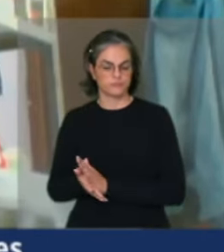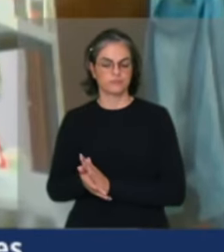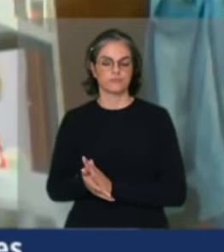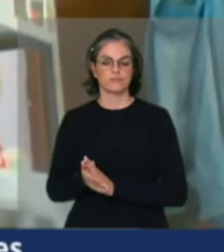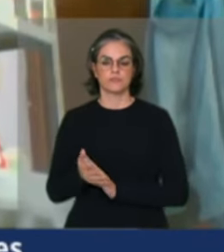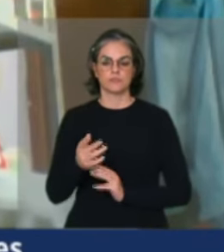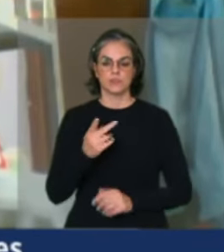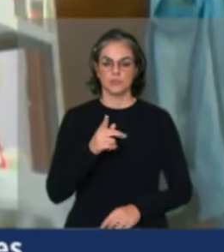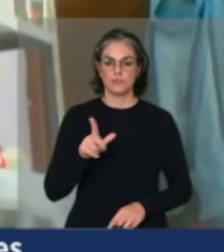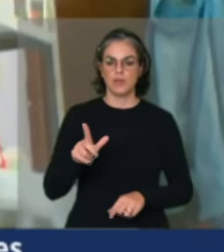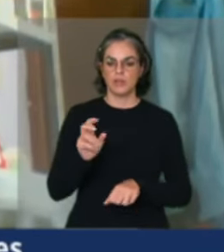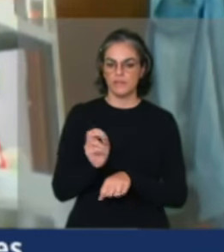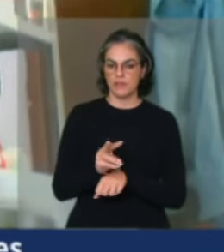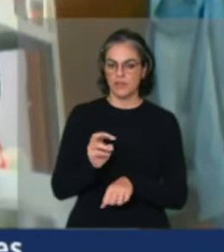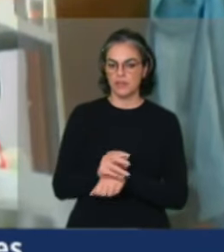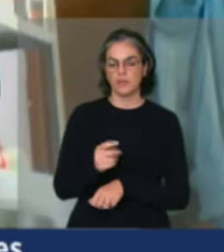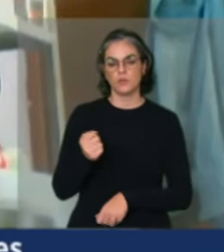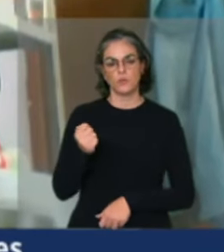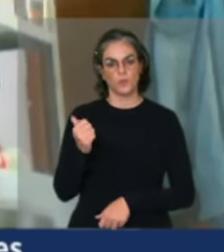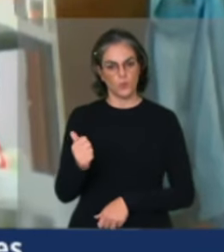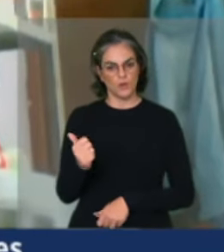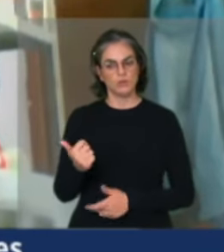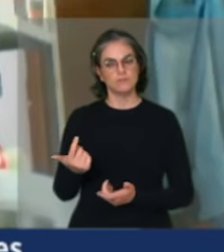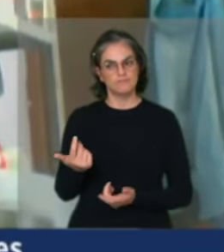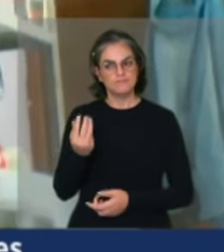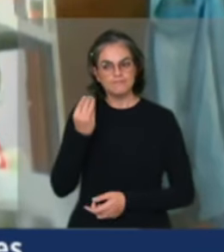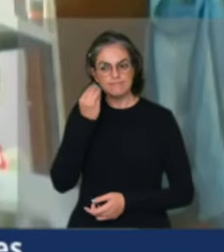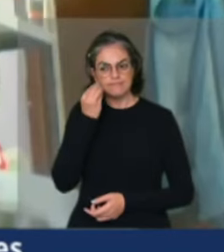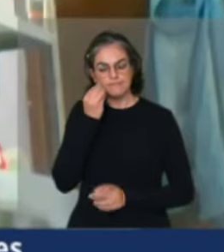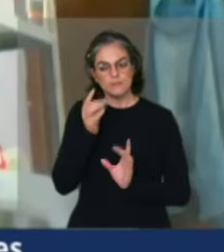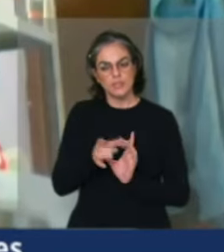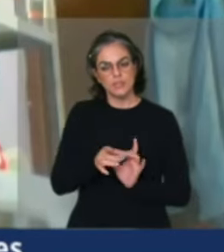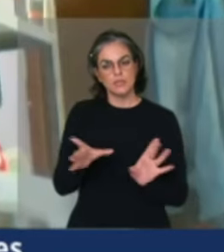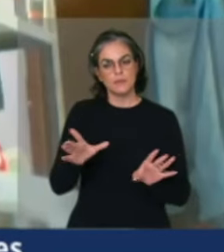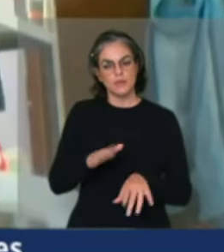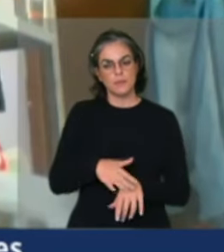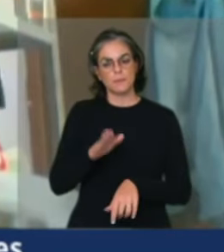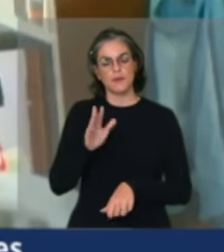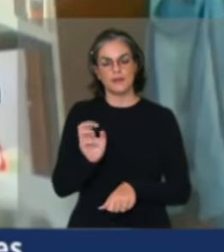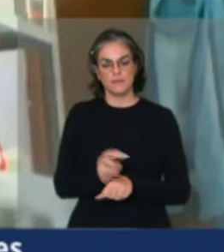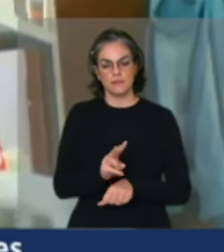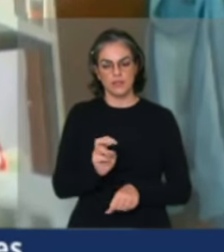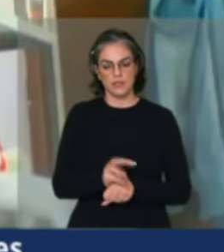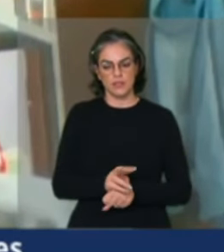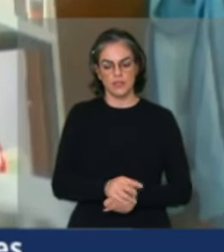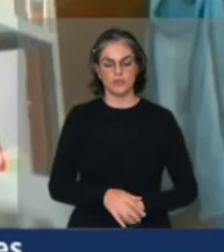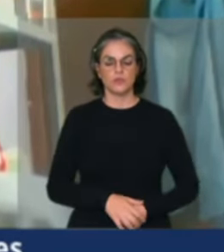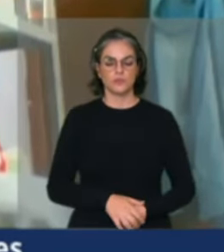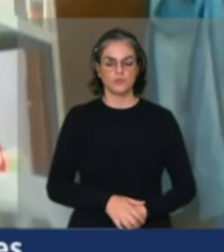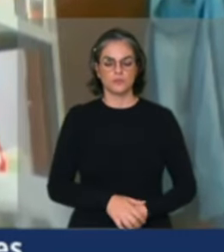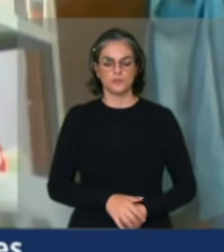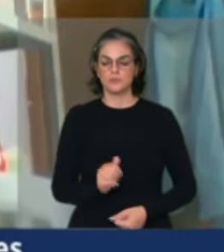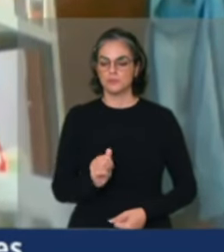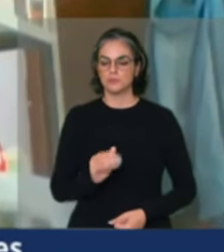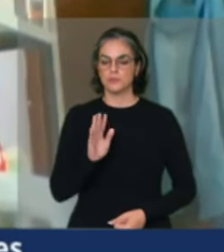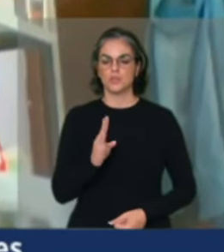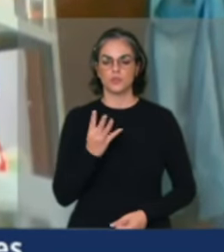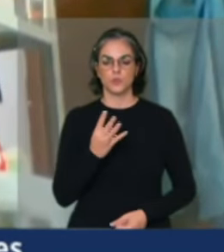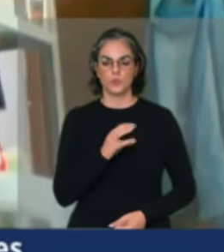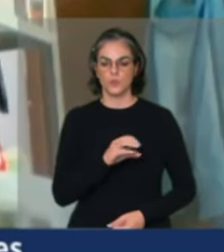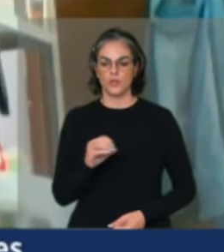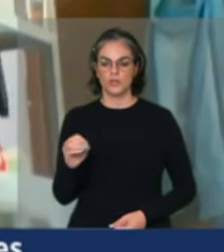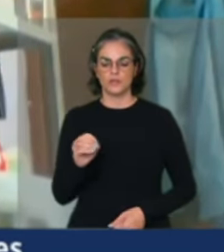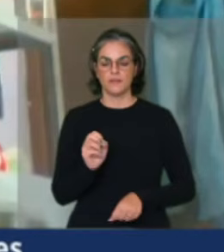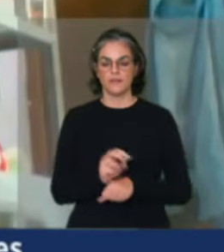dos venenos, é garantir a liberação de mais venenos, só os 400, os mais de 400 venenos que foram